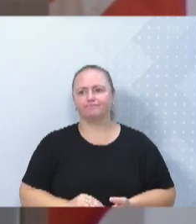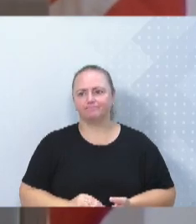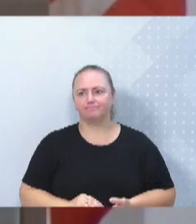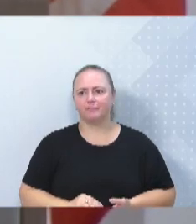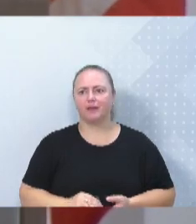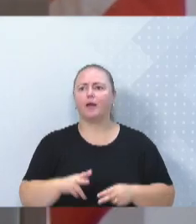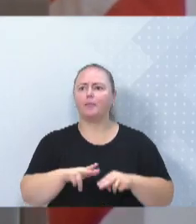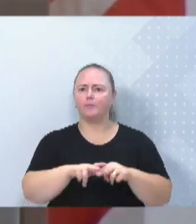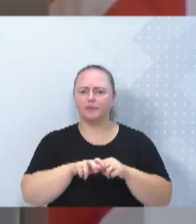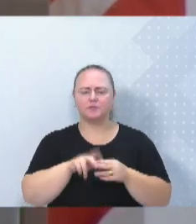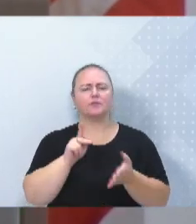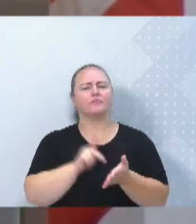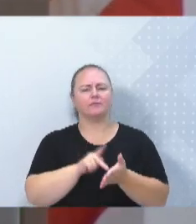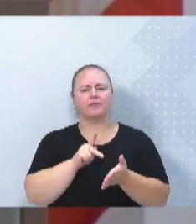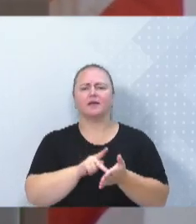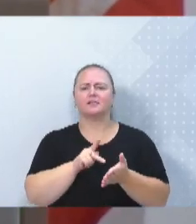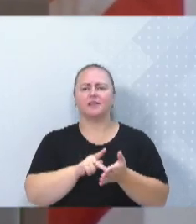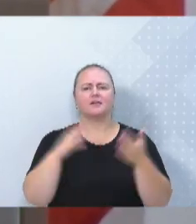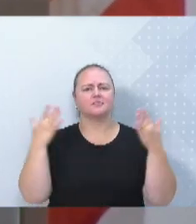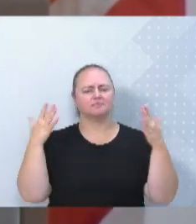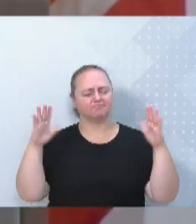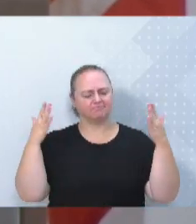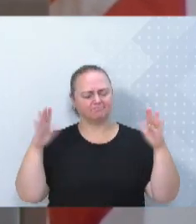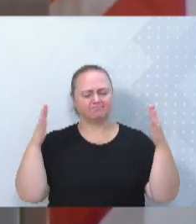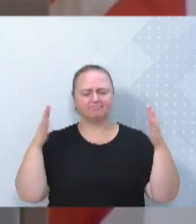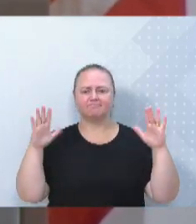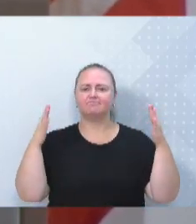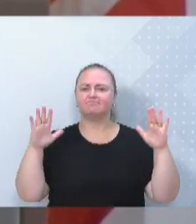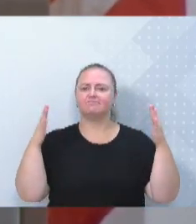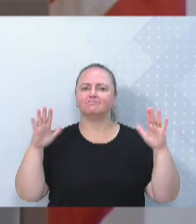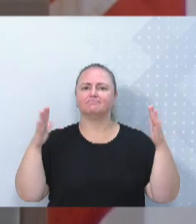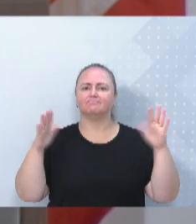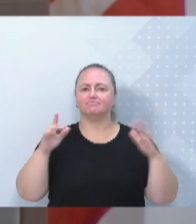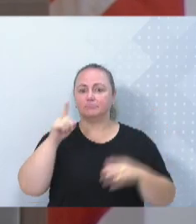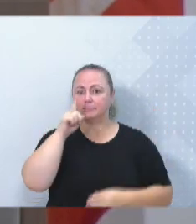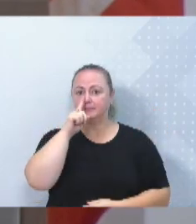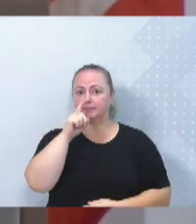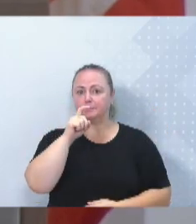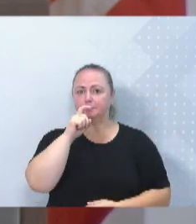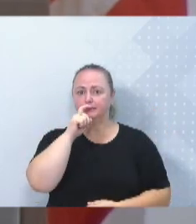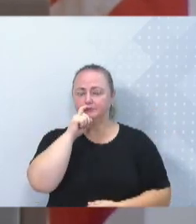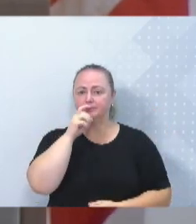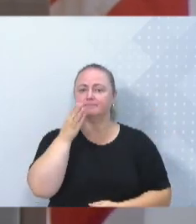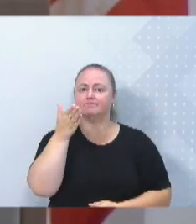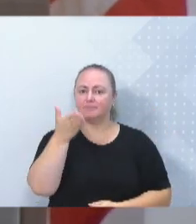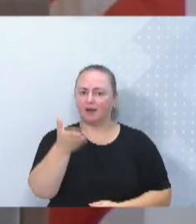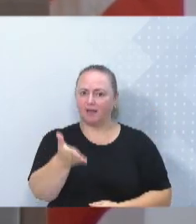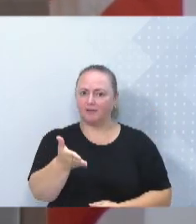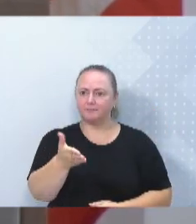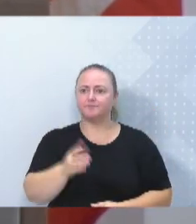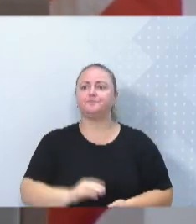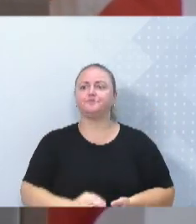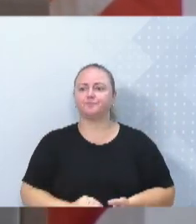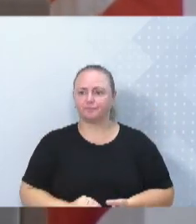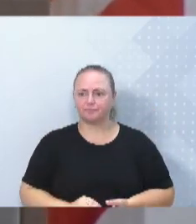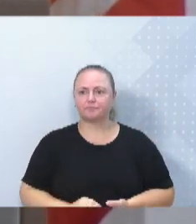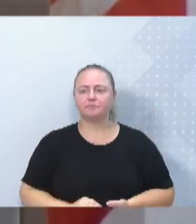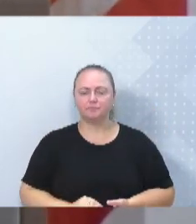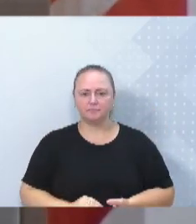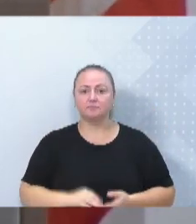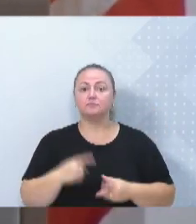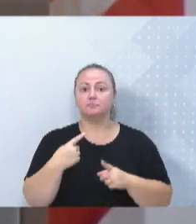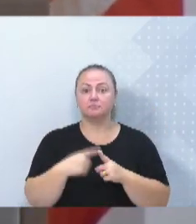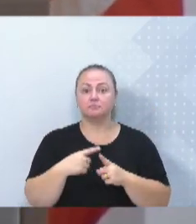aplauso do meu coração, eu quero parabenizar aos pais, que são os que teriam todos os